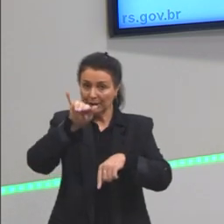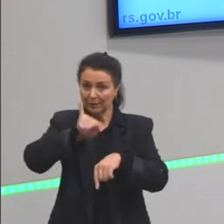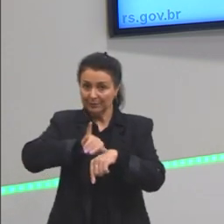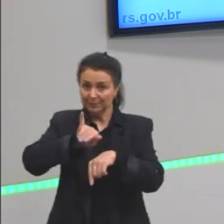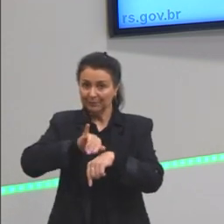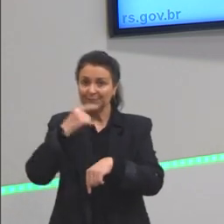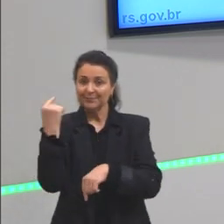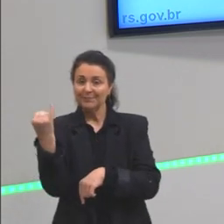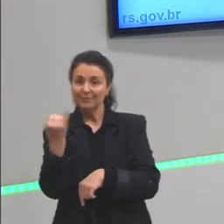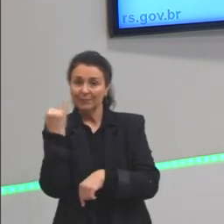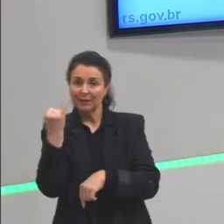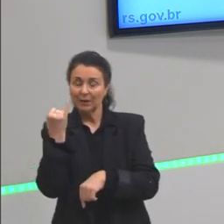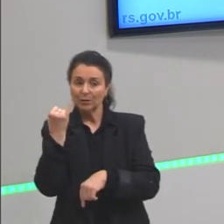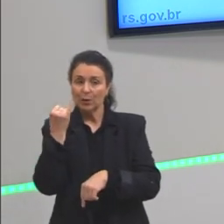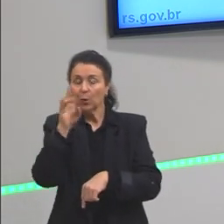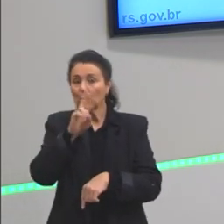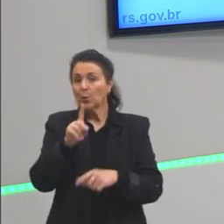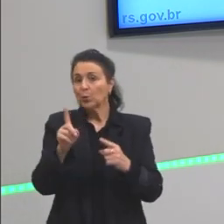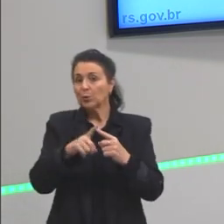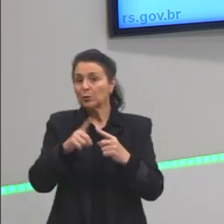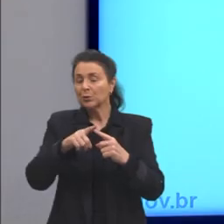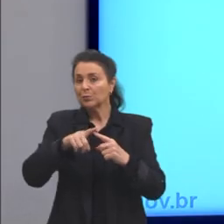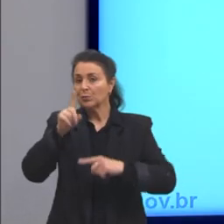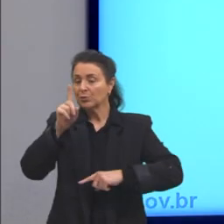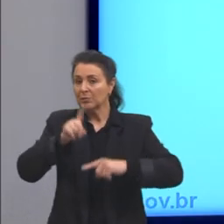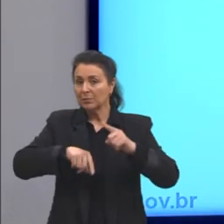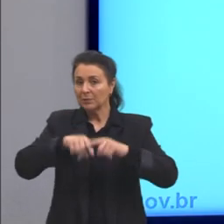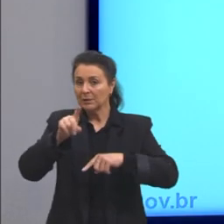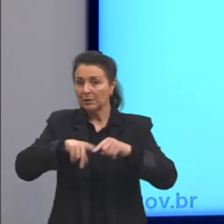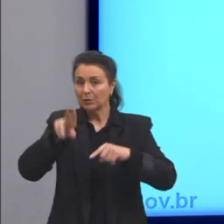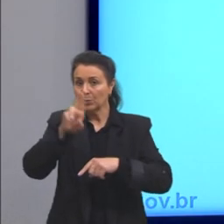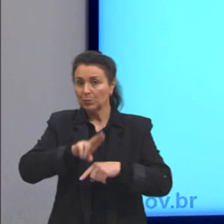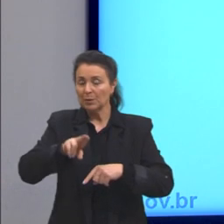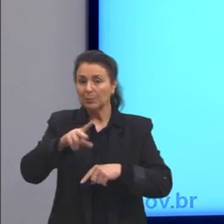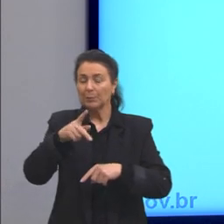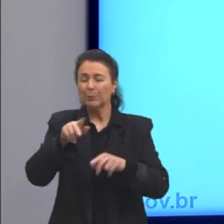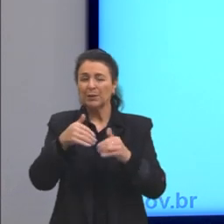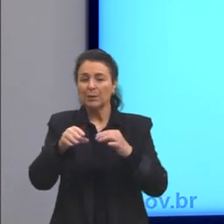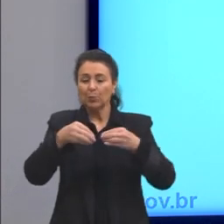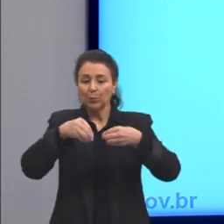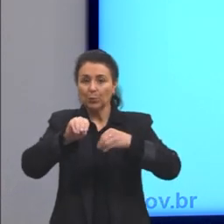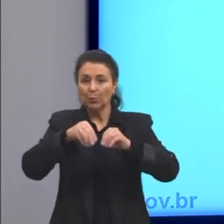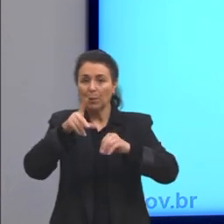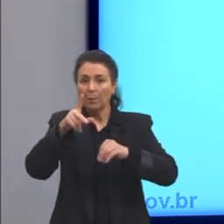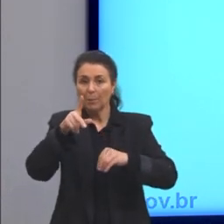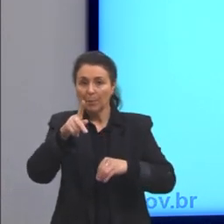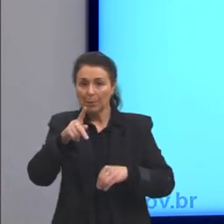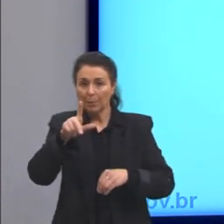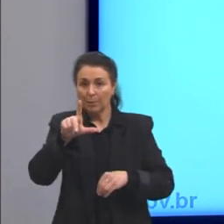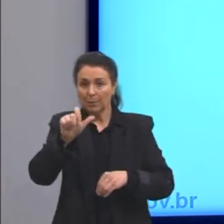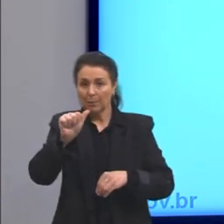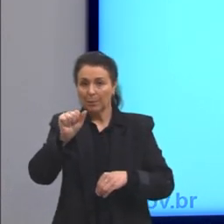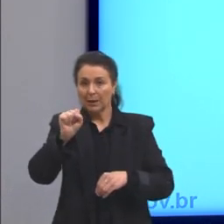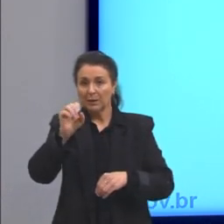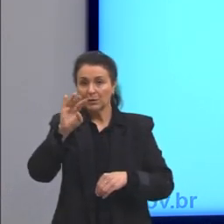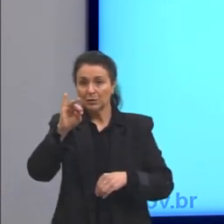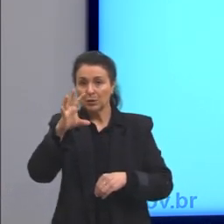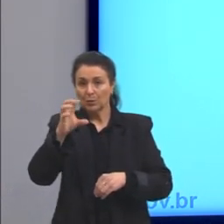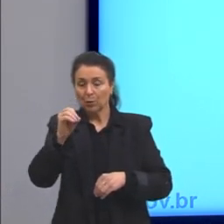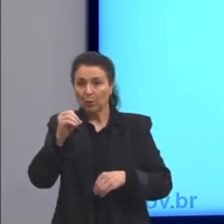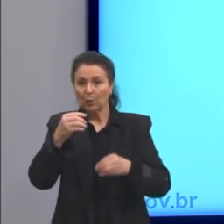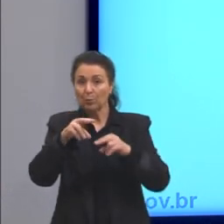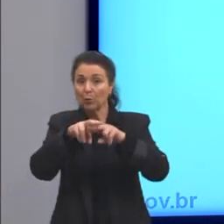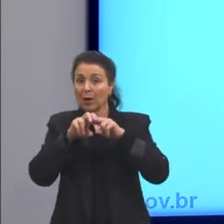importante, depende do material, que a gente já está falando, por que a gente usa plástico, para, justamente, não conduzir tanto